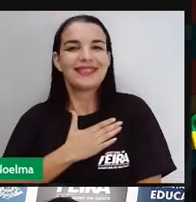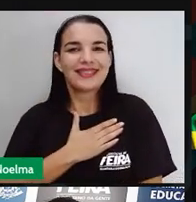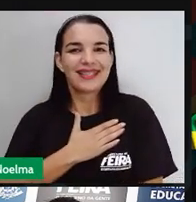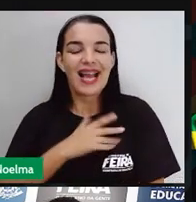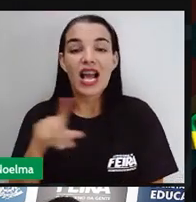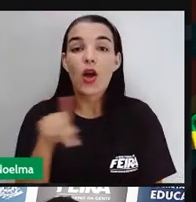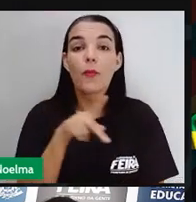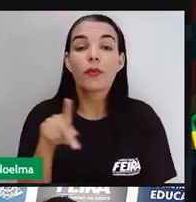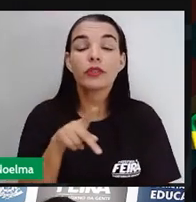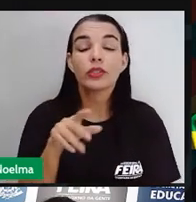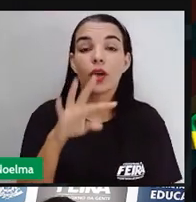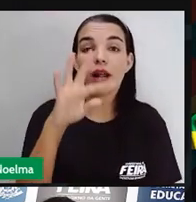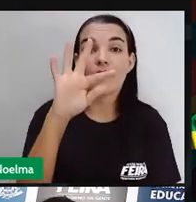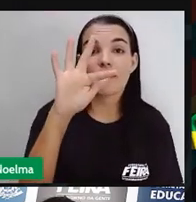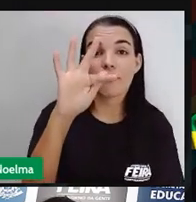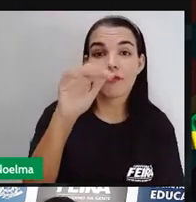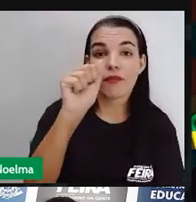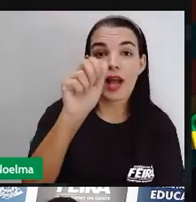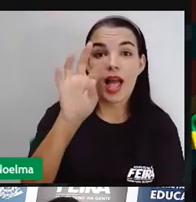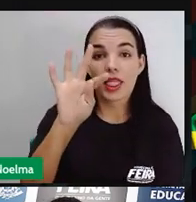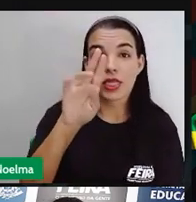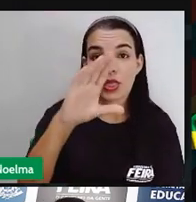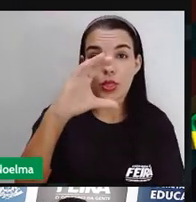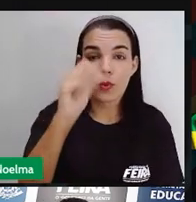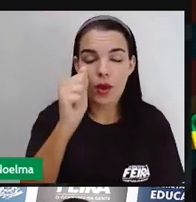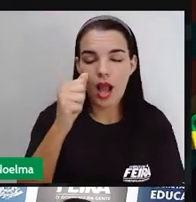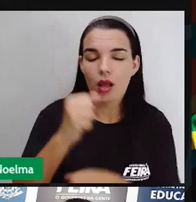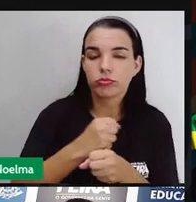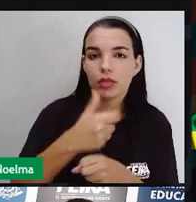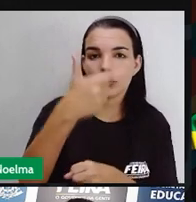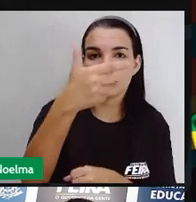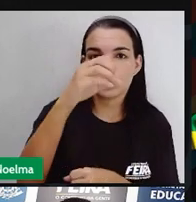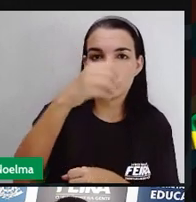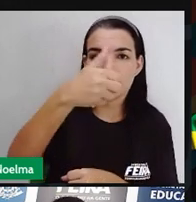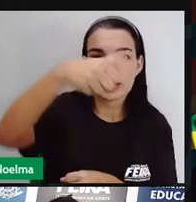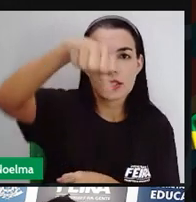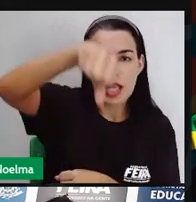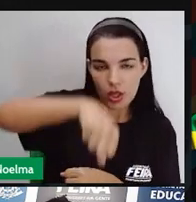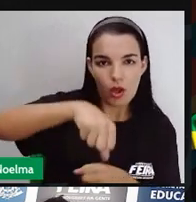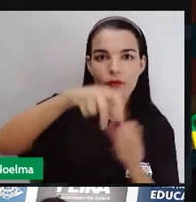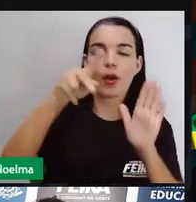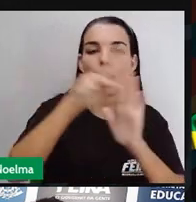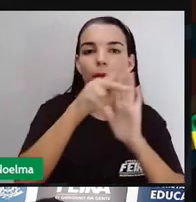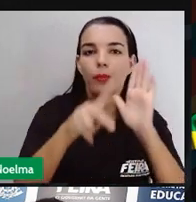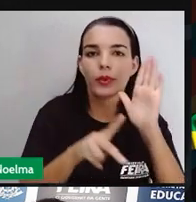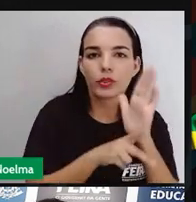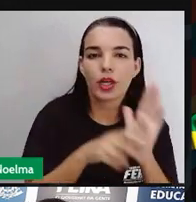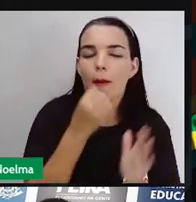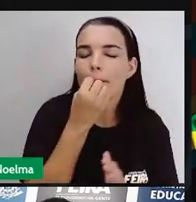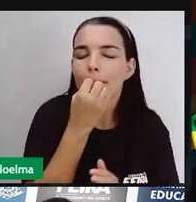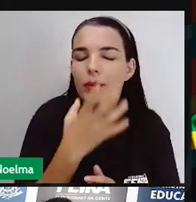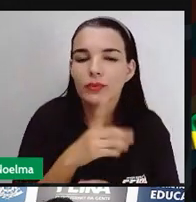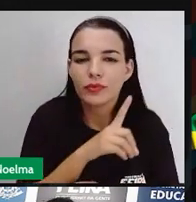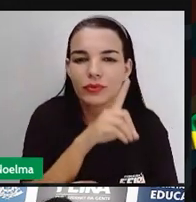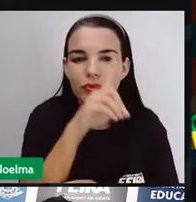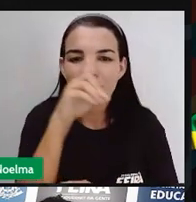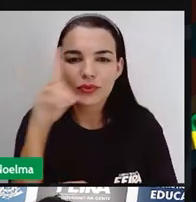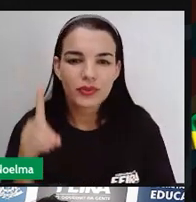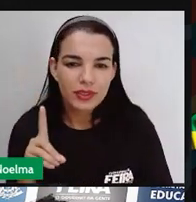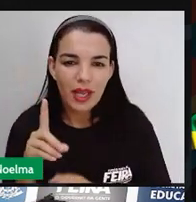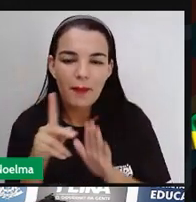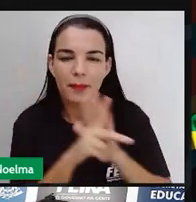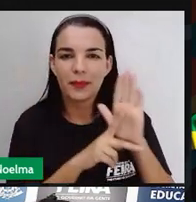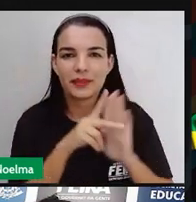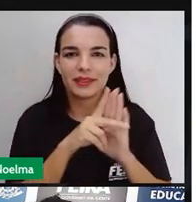professora Fatuca Silva, de 2019, texto do projeto Bom Dia com Poesia. E é assim que a gente recebe vocês